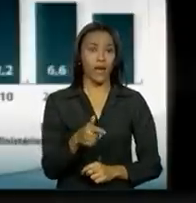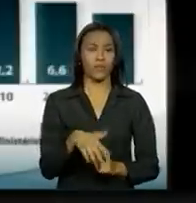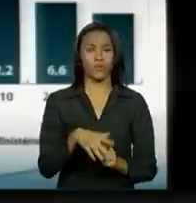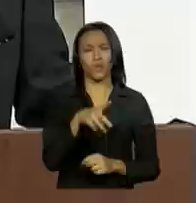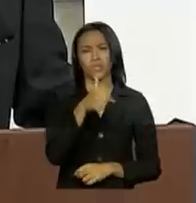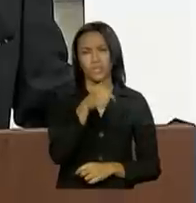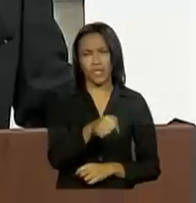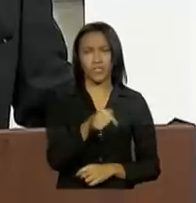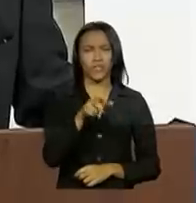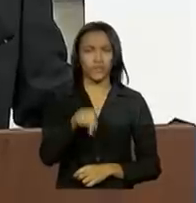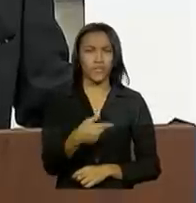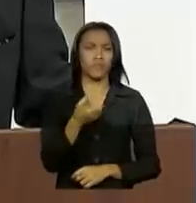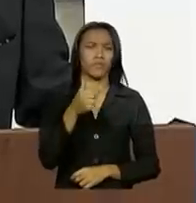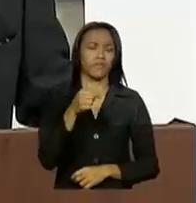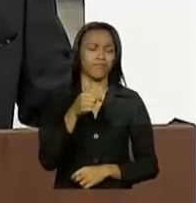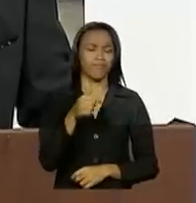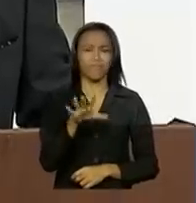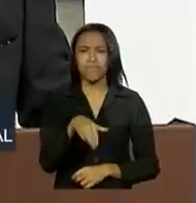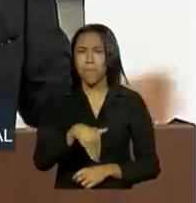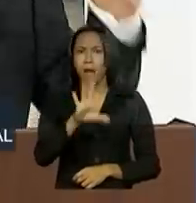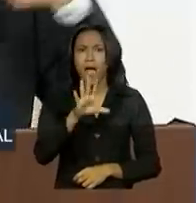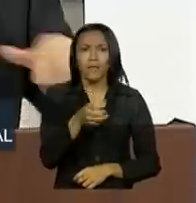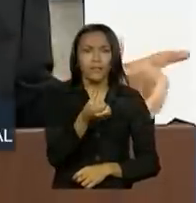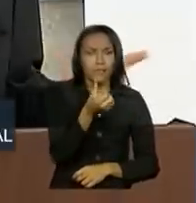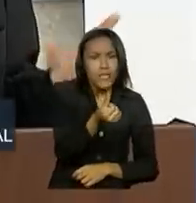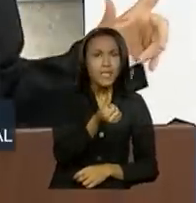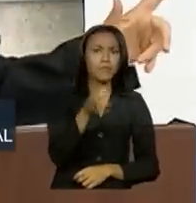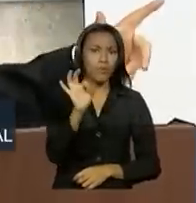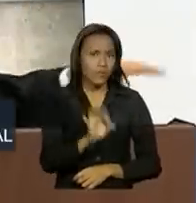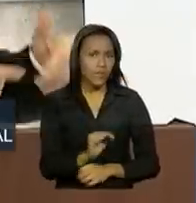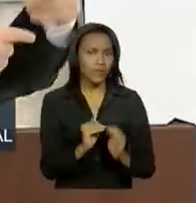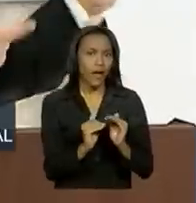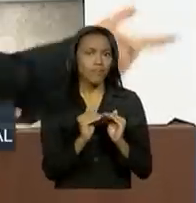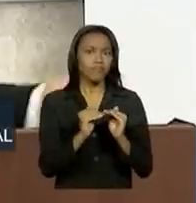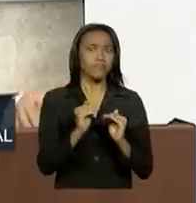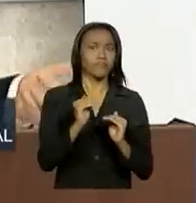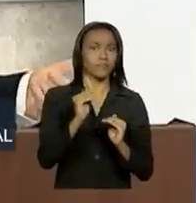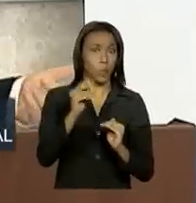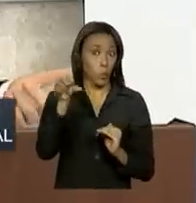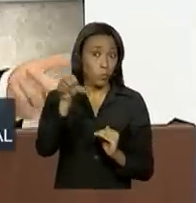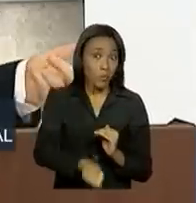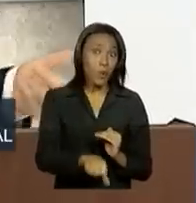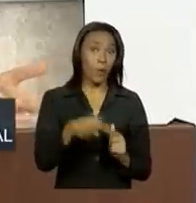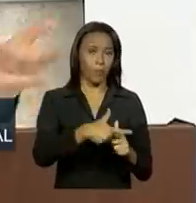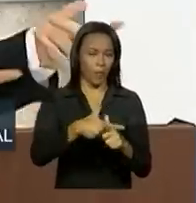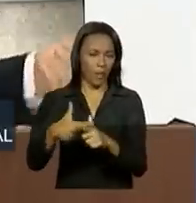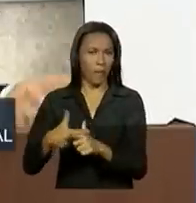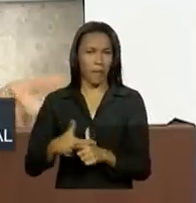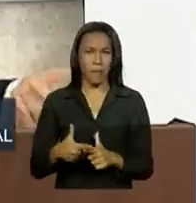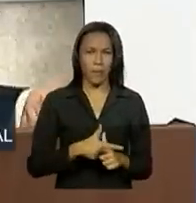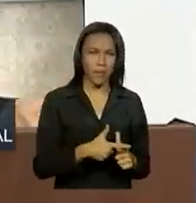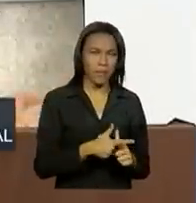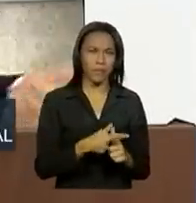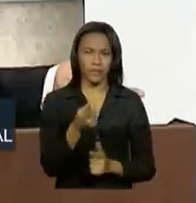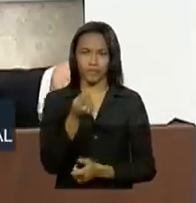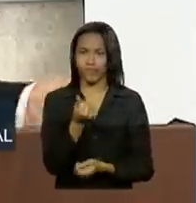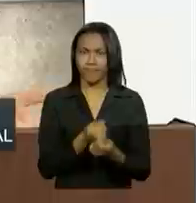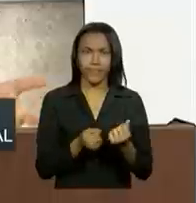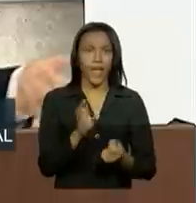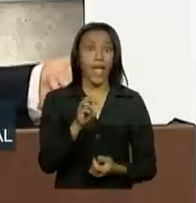Portanto, está crescendo a quase 6% no pior momento, eu diria, da crise. Isso não existe